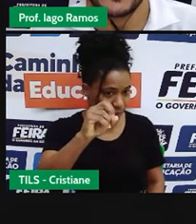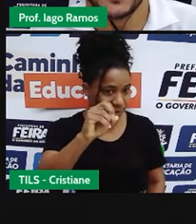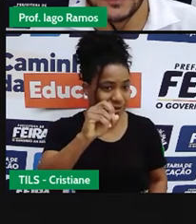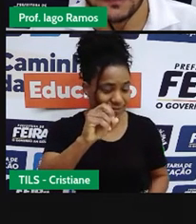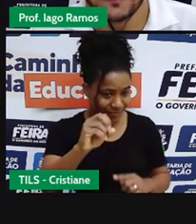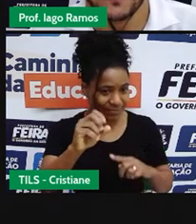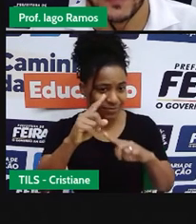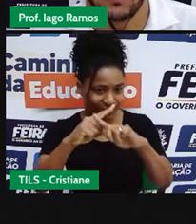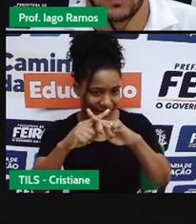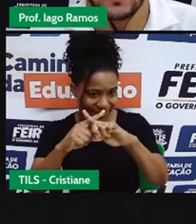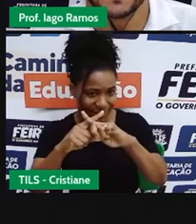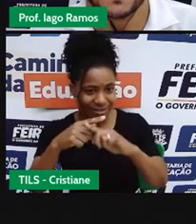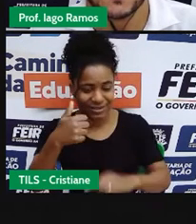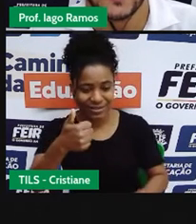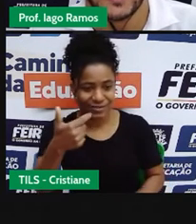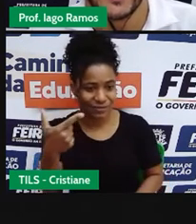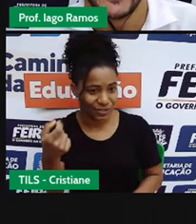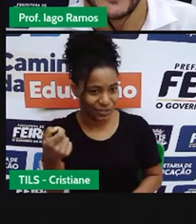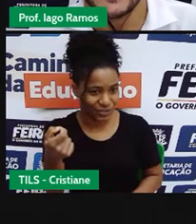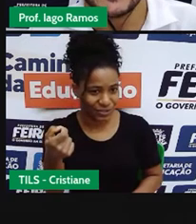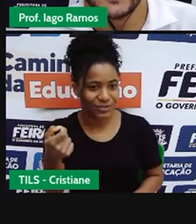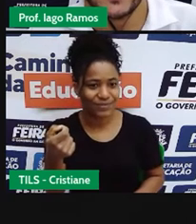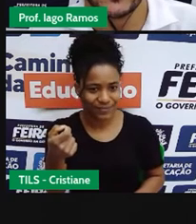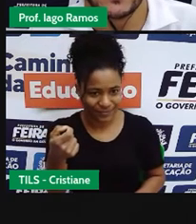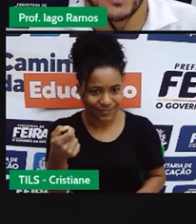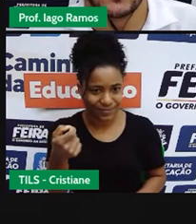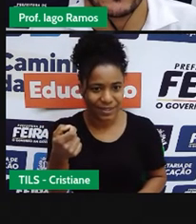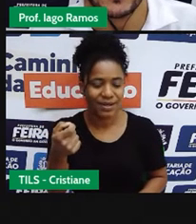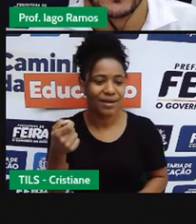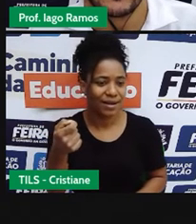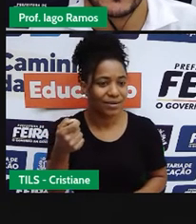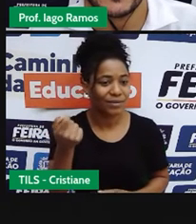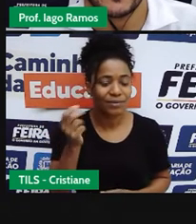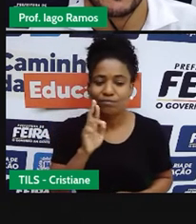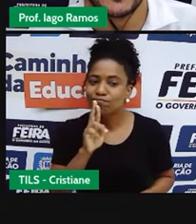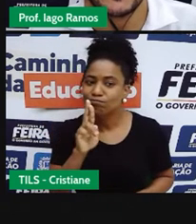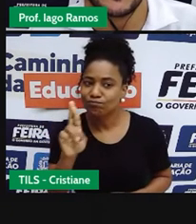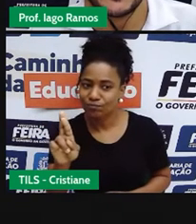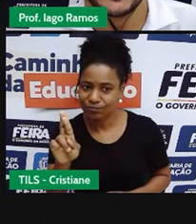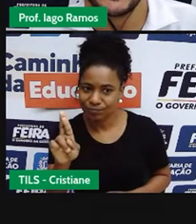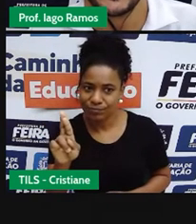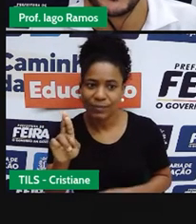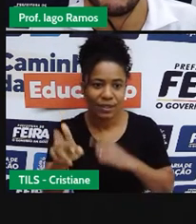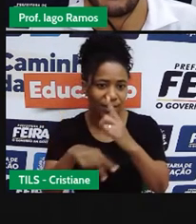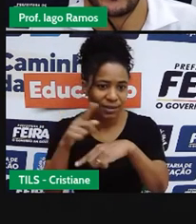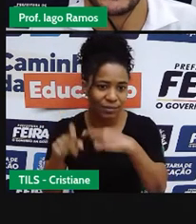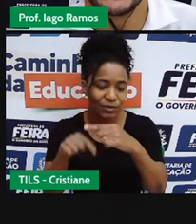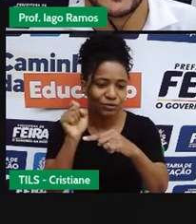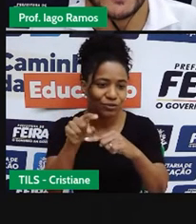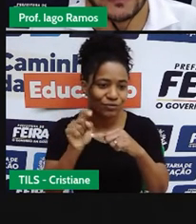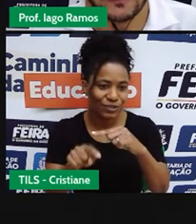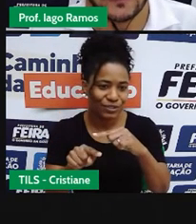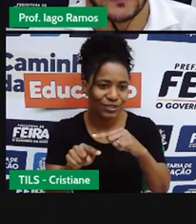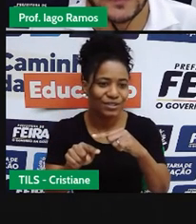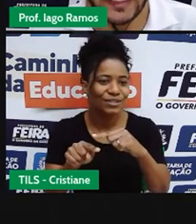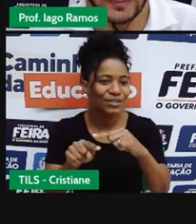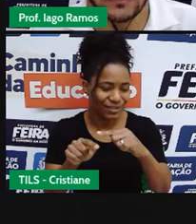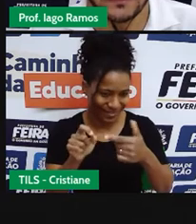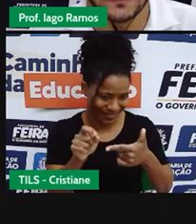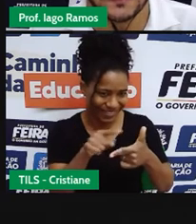por 120, tá bom? Esse resultado você vai dividir por 100,